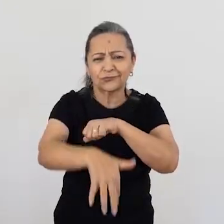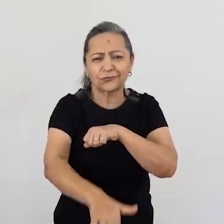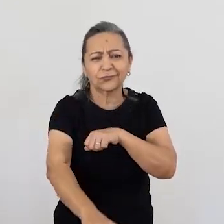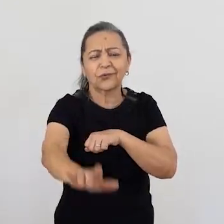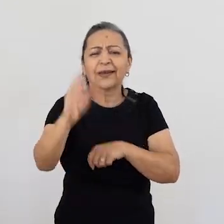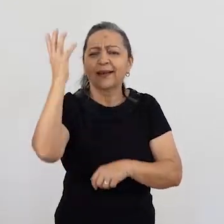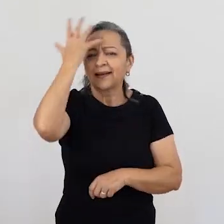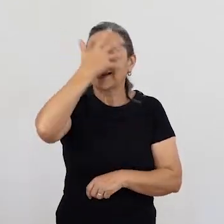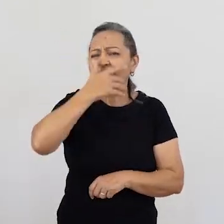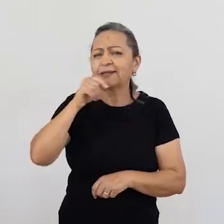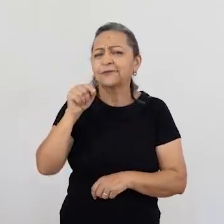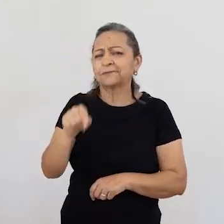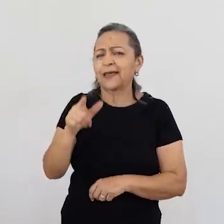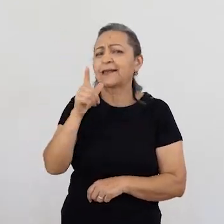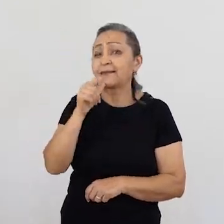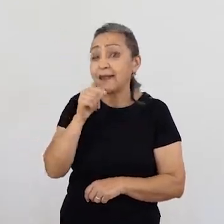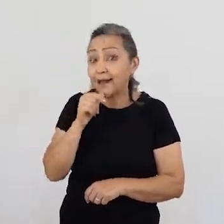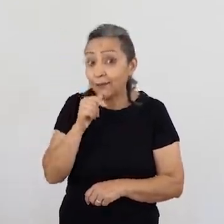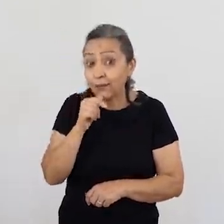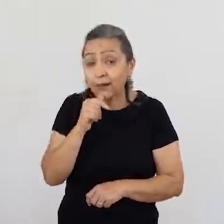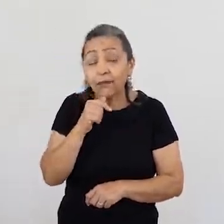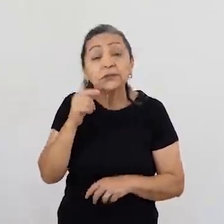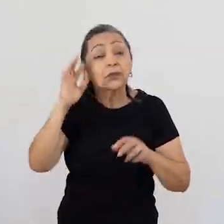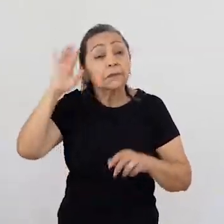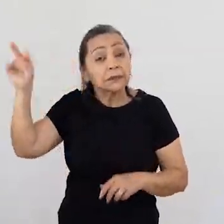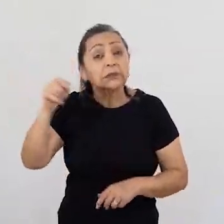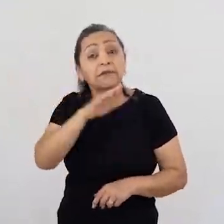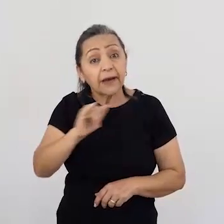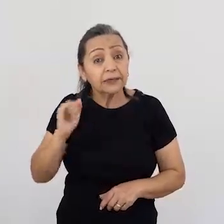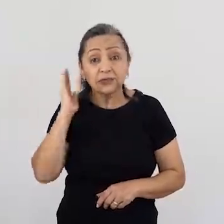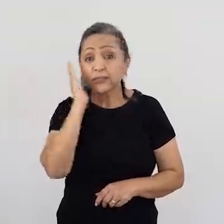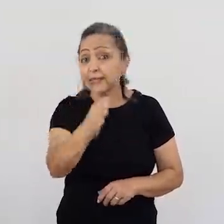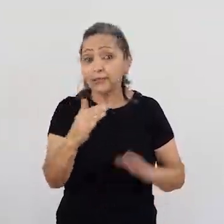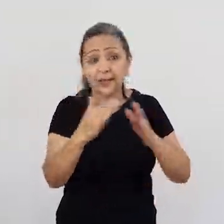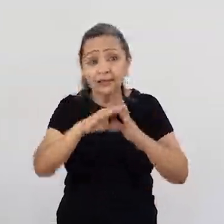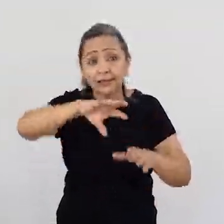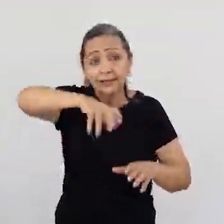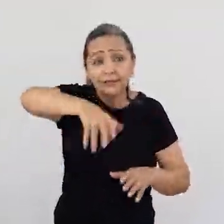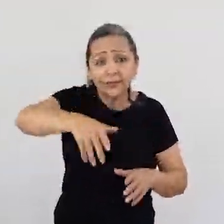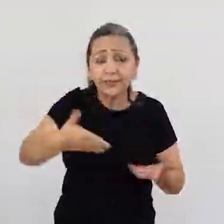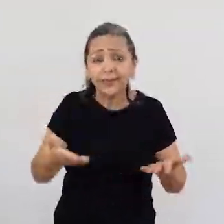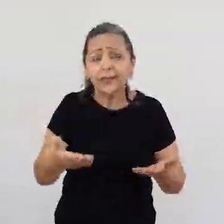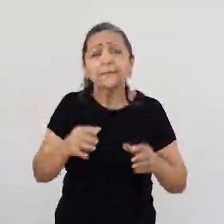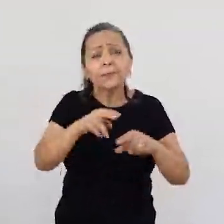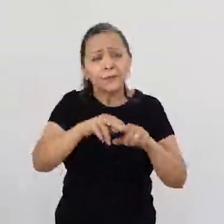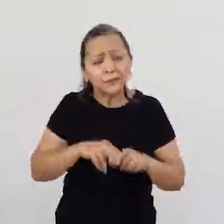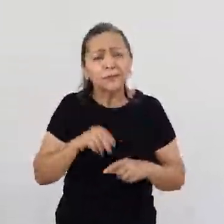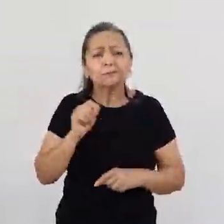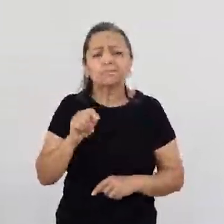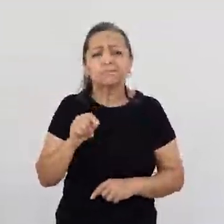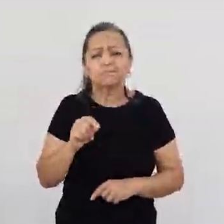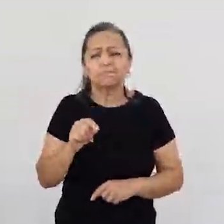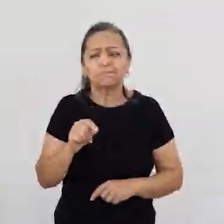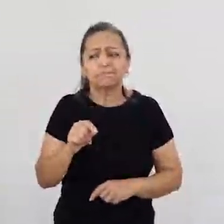Não, a benção, essa cachoeira. Olha a minha idade, olha que coisa linda. E essa água aqui vai parar na nossa torneira.